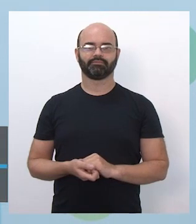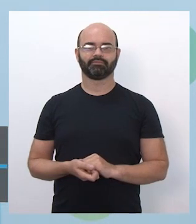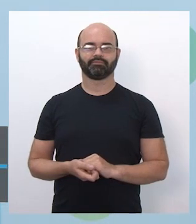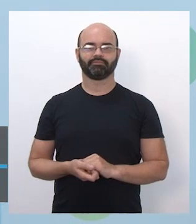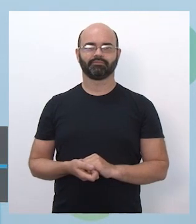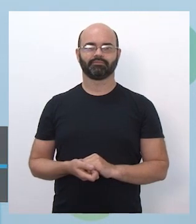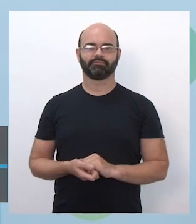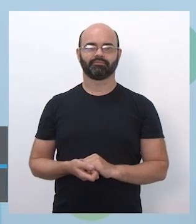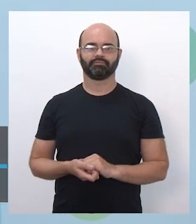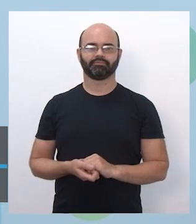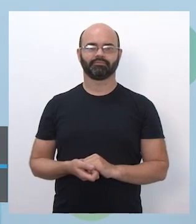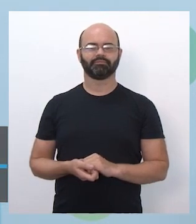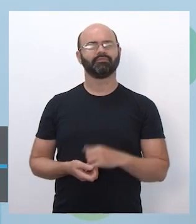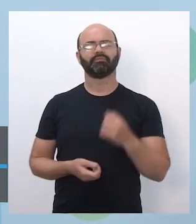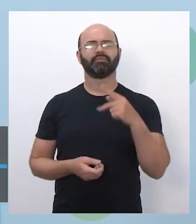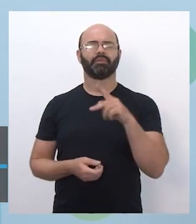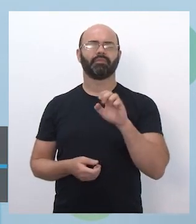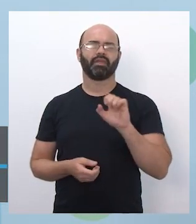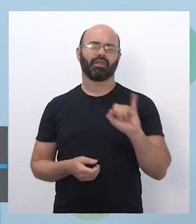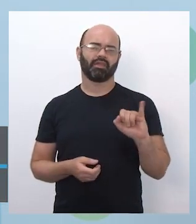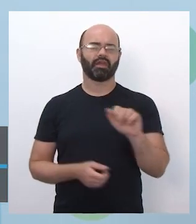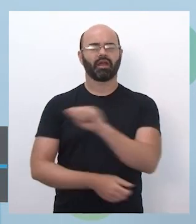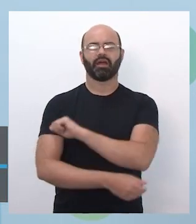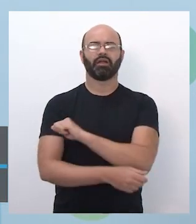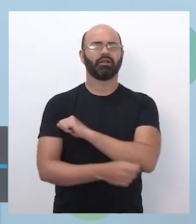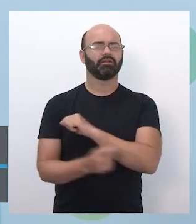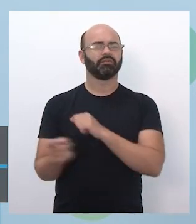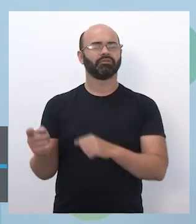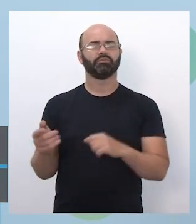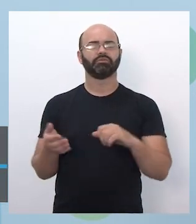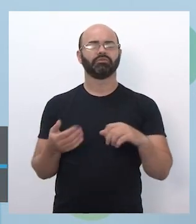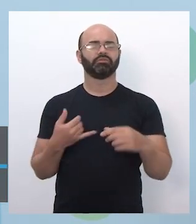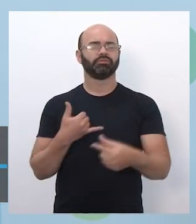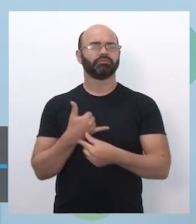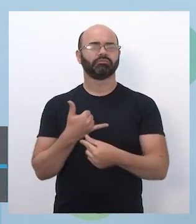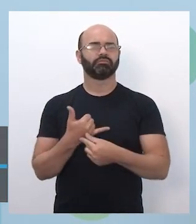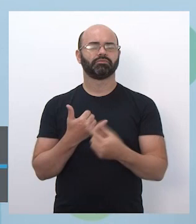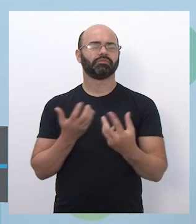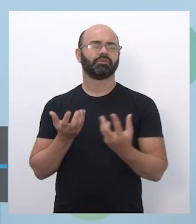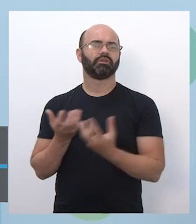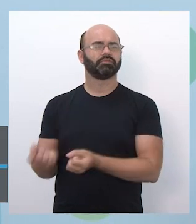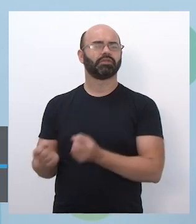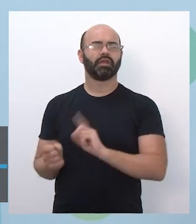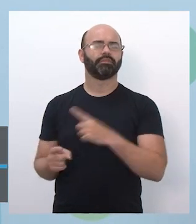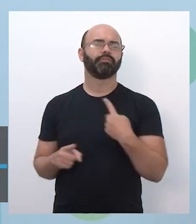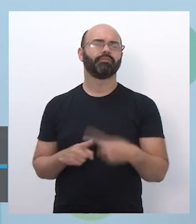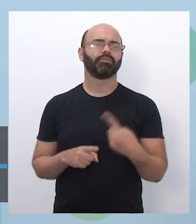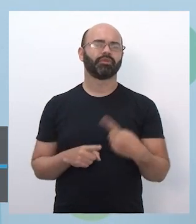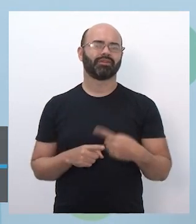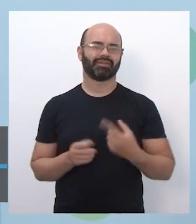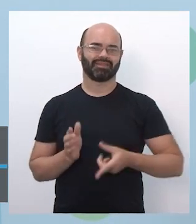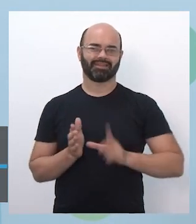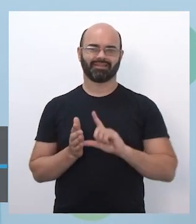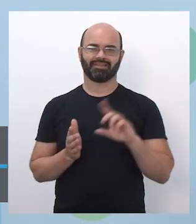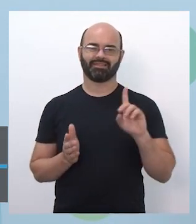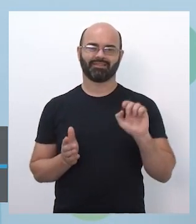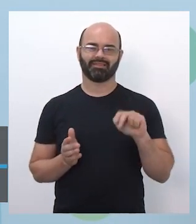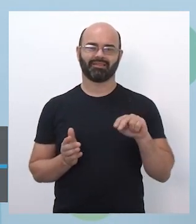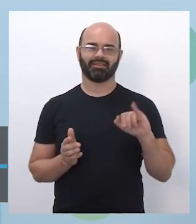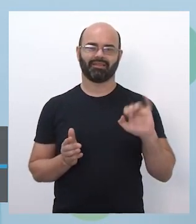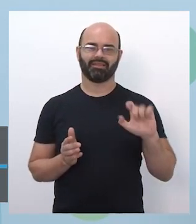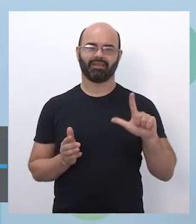por que os alunos das Pays não recebem o chip e acho que isso é muito complementar ao que o Daniel começou contando, que justamente